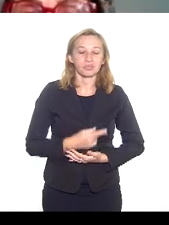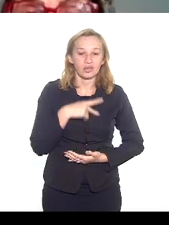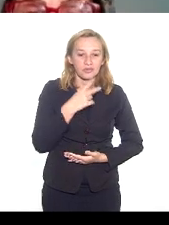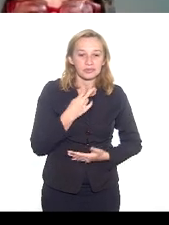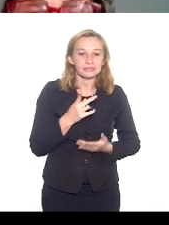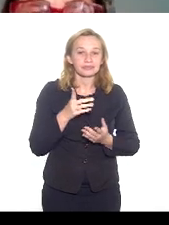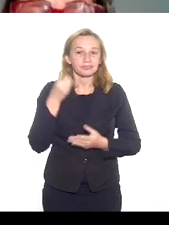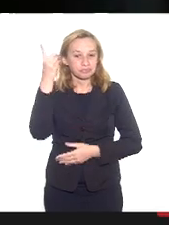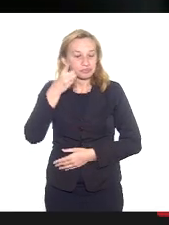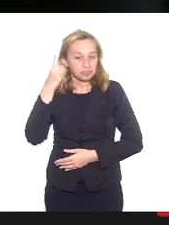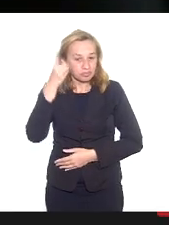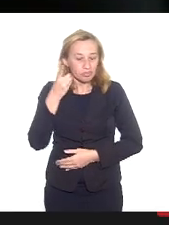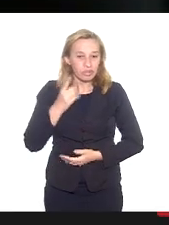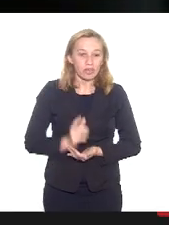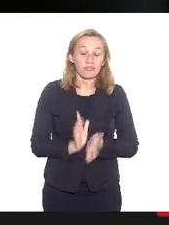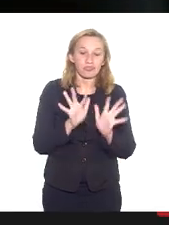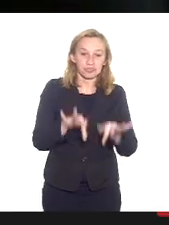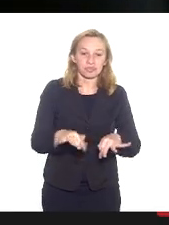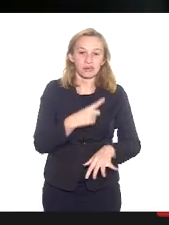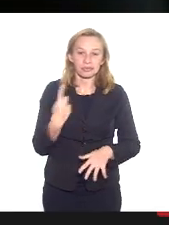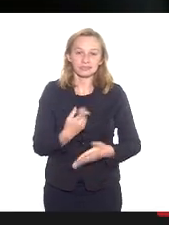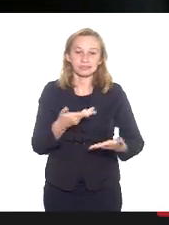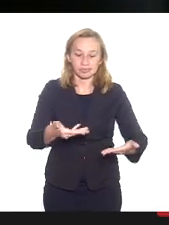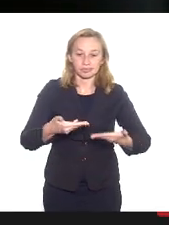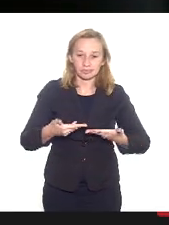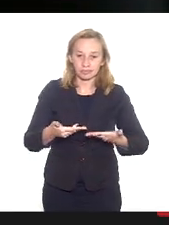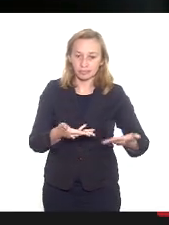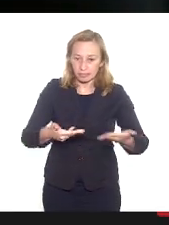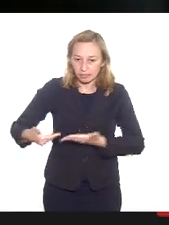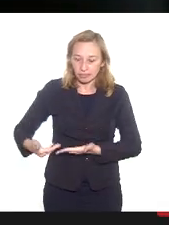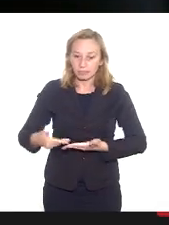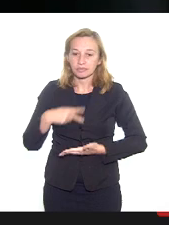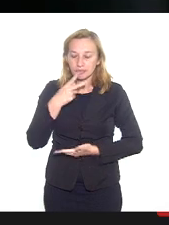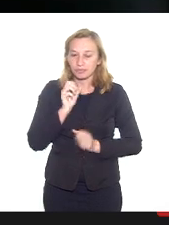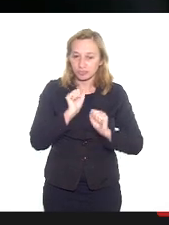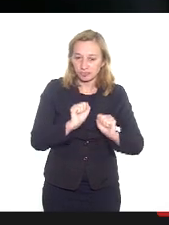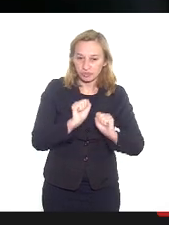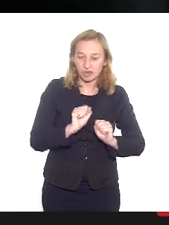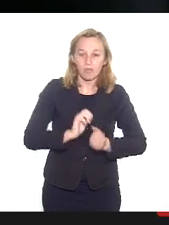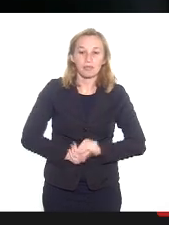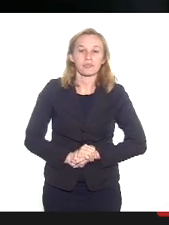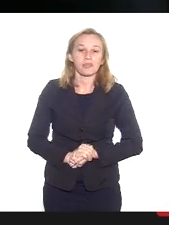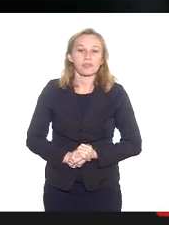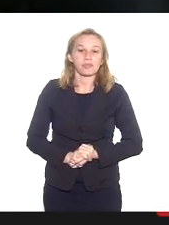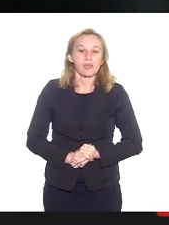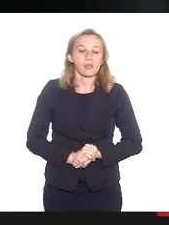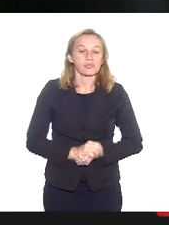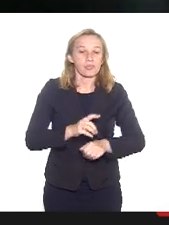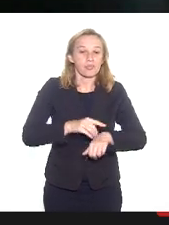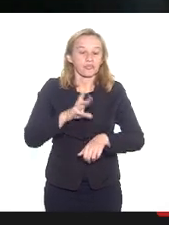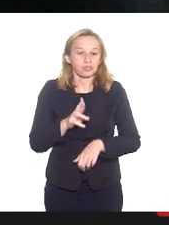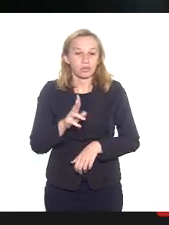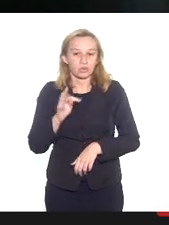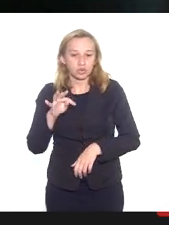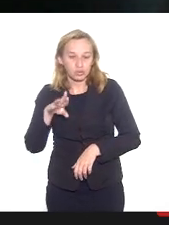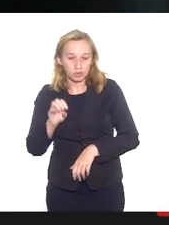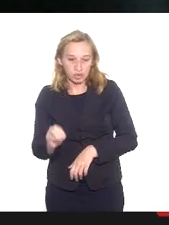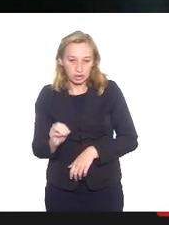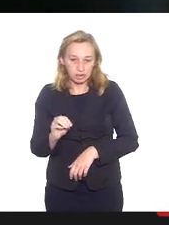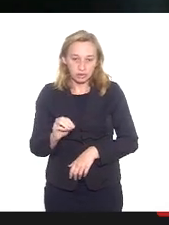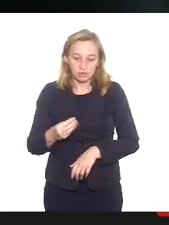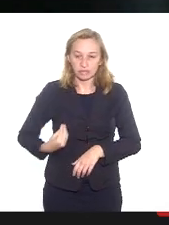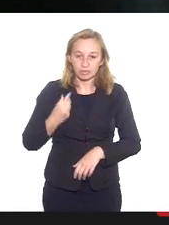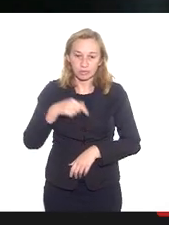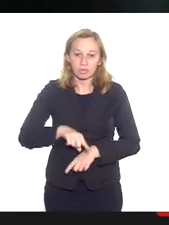final os nossos convidados poderem se despedir. E o doutor Gilbert não está hoje